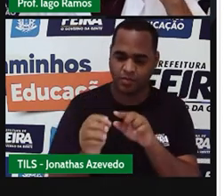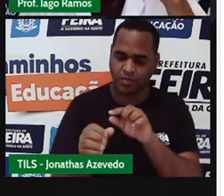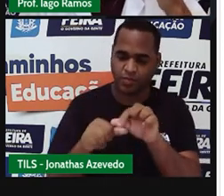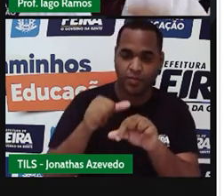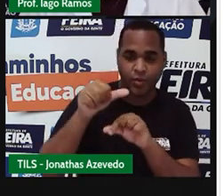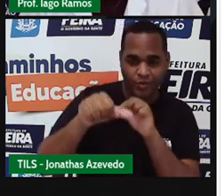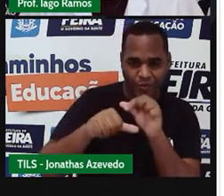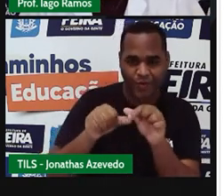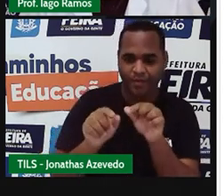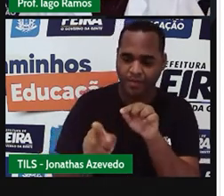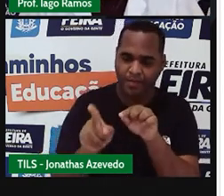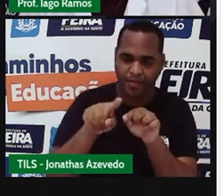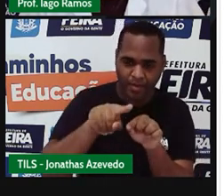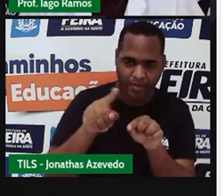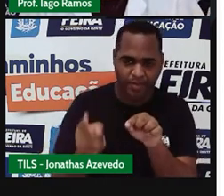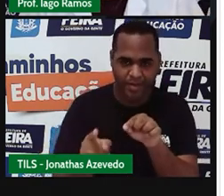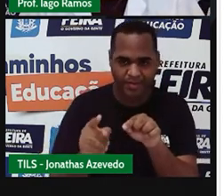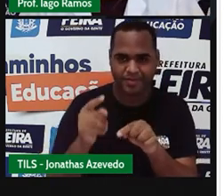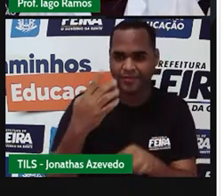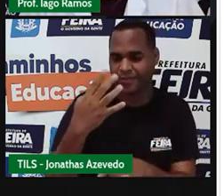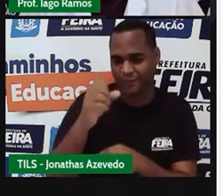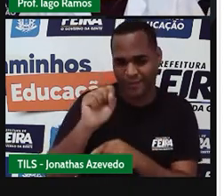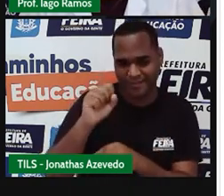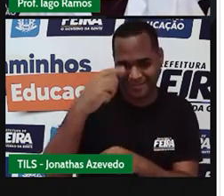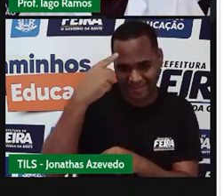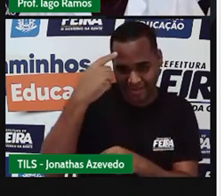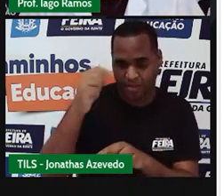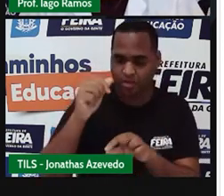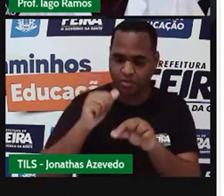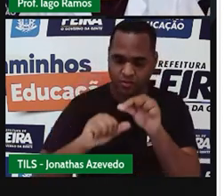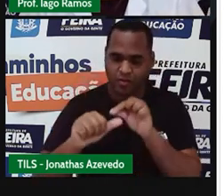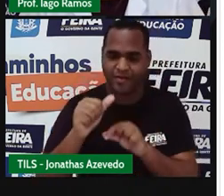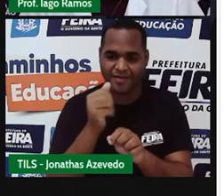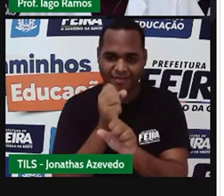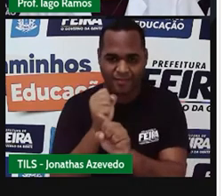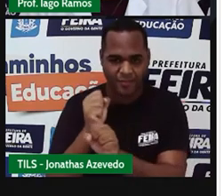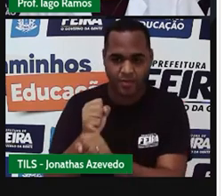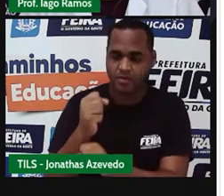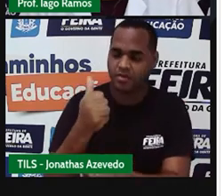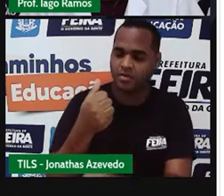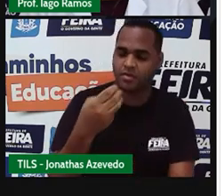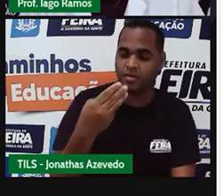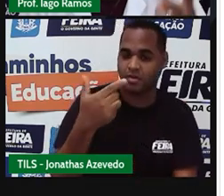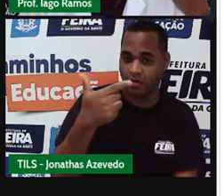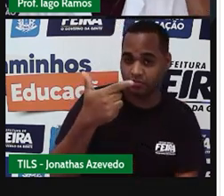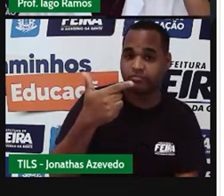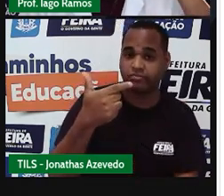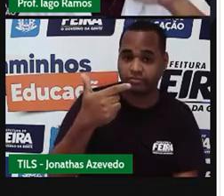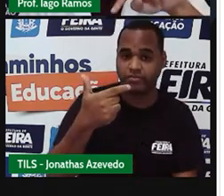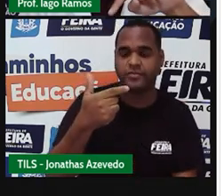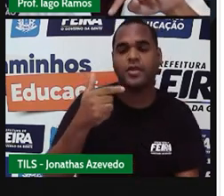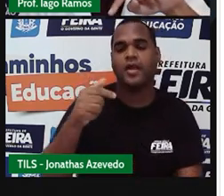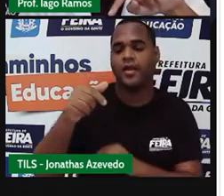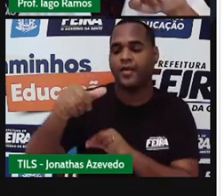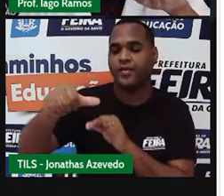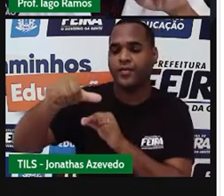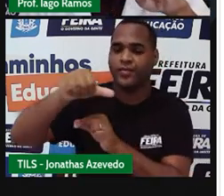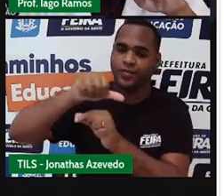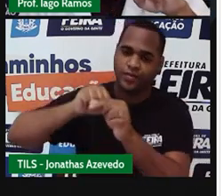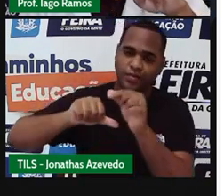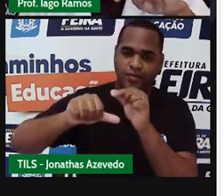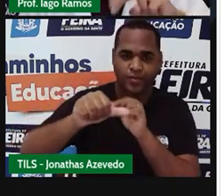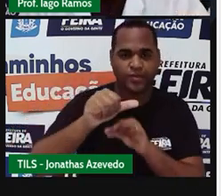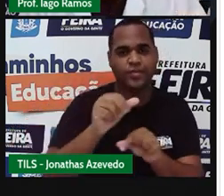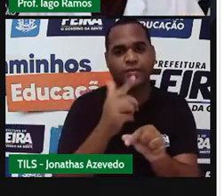troquei de ordem os algarismos, 48, fiz uma soma, deu 132, inverti de novo o